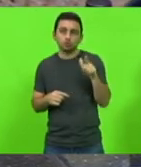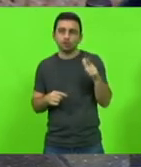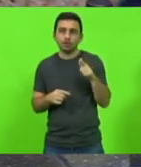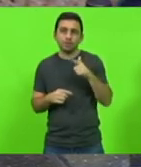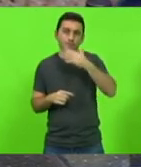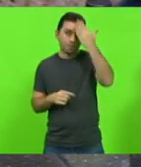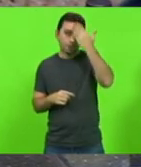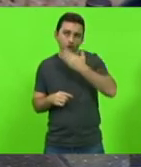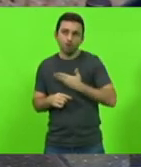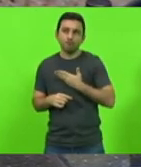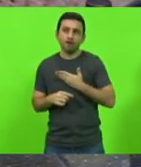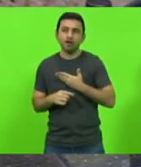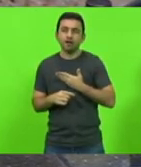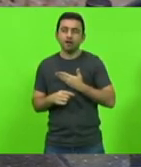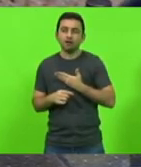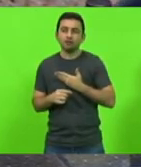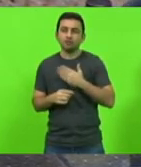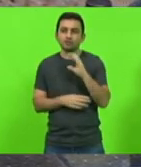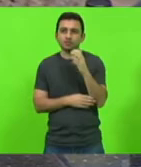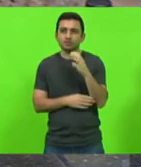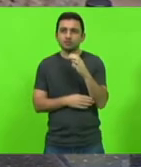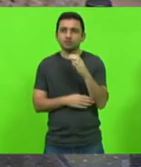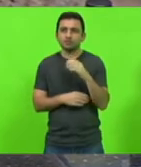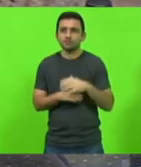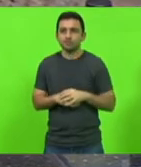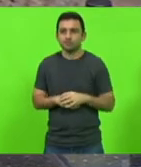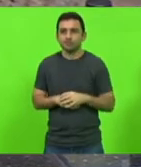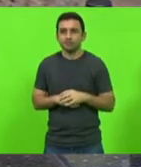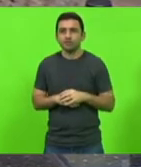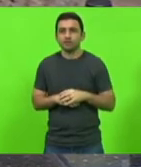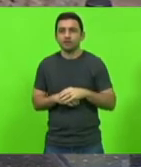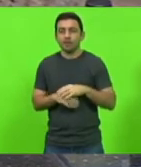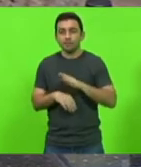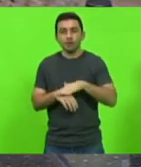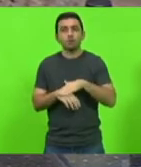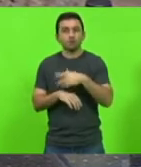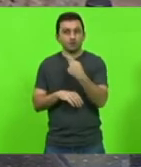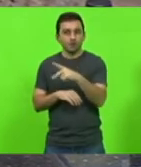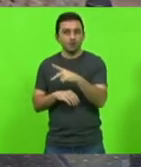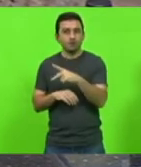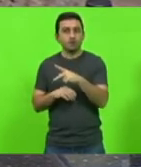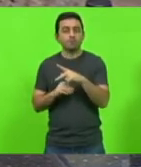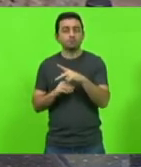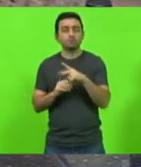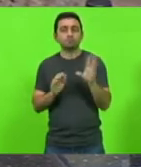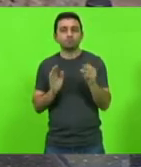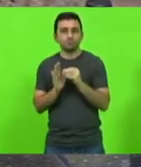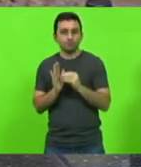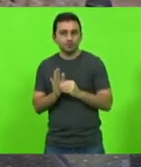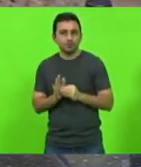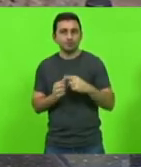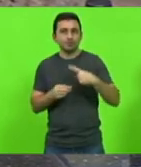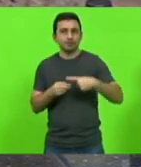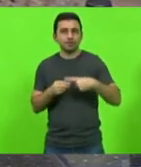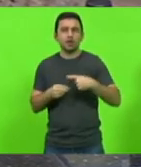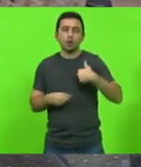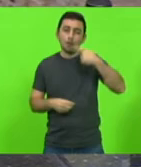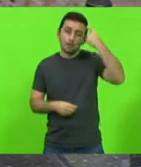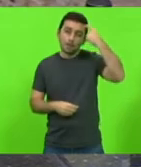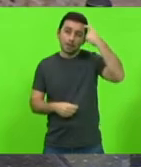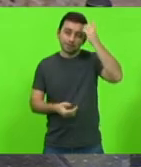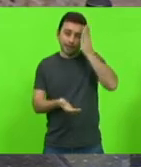que ele que ele adotou na cidade eu achei que isso já tinha acabado já tinha sido